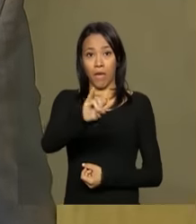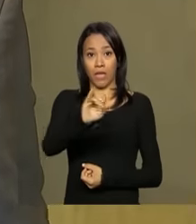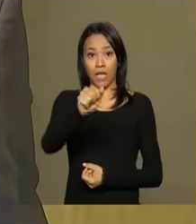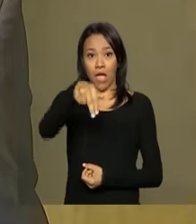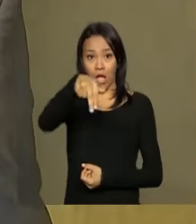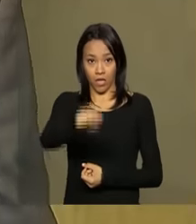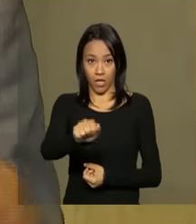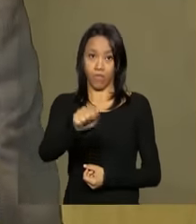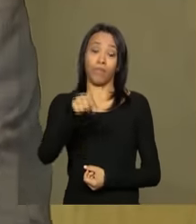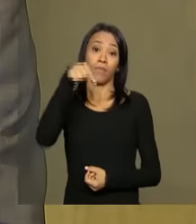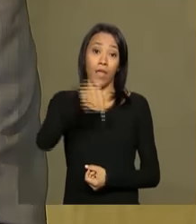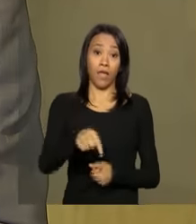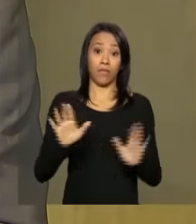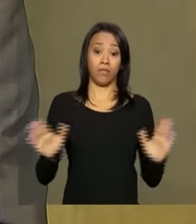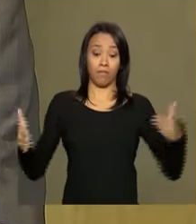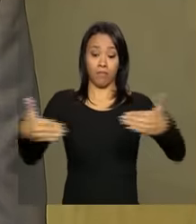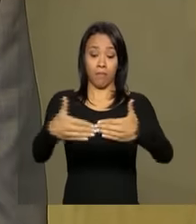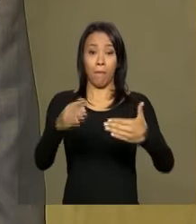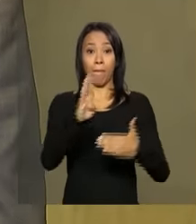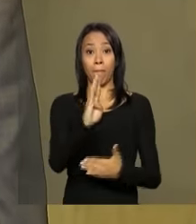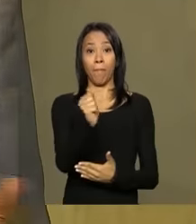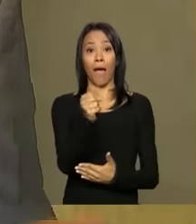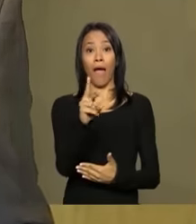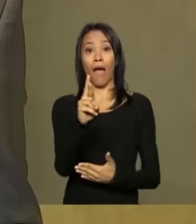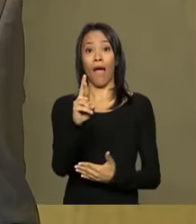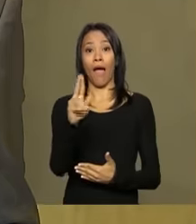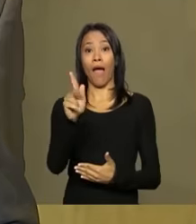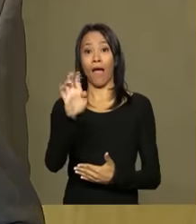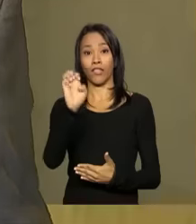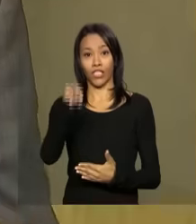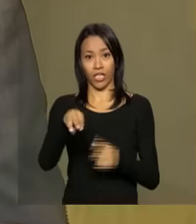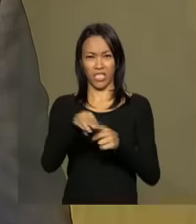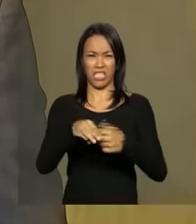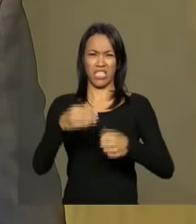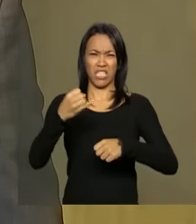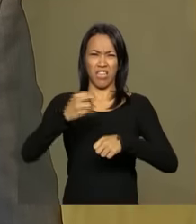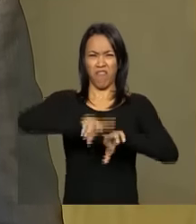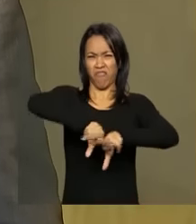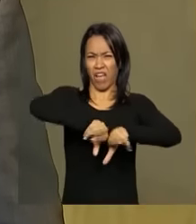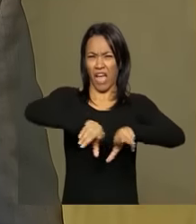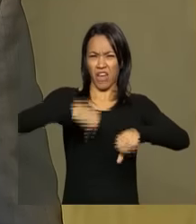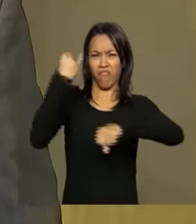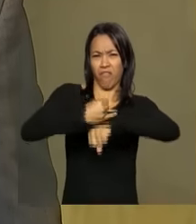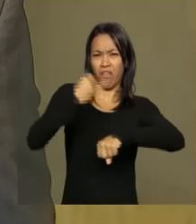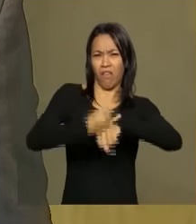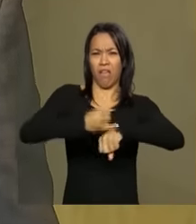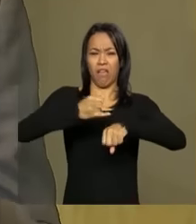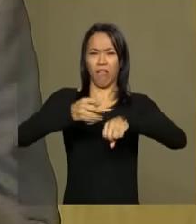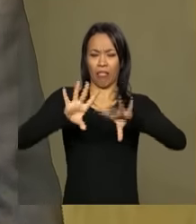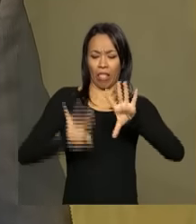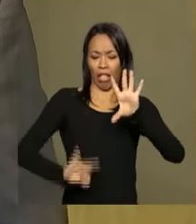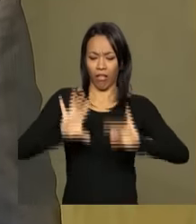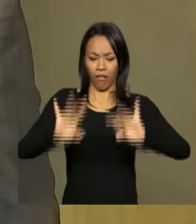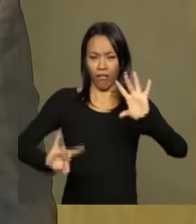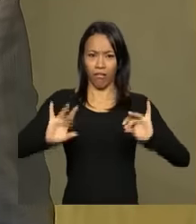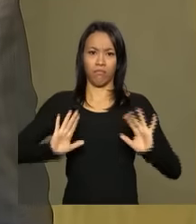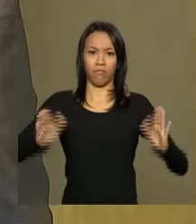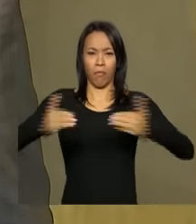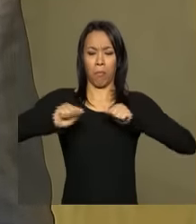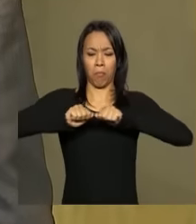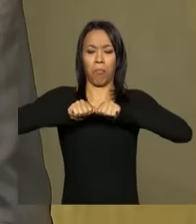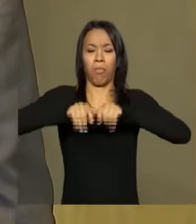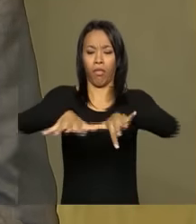do Fundão, na cidade histórica mineira, se rompeu, despejando milhões de metros cúbicos de lama na bacia do Rio